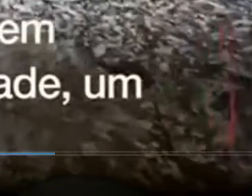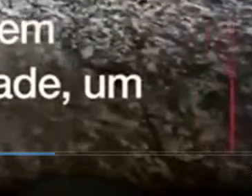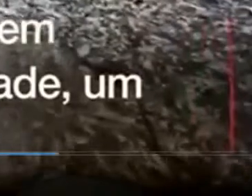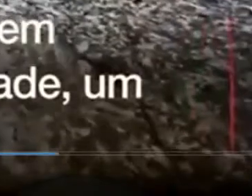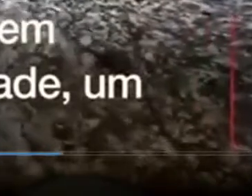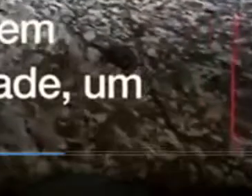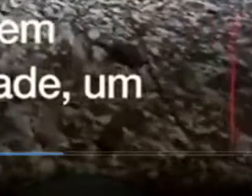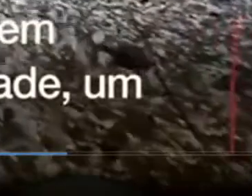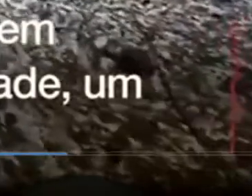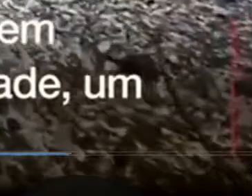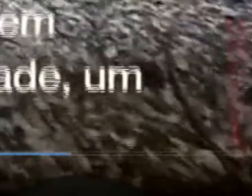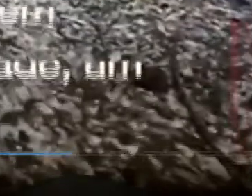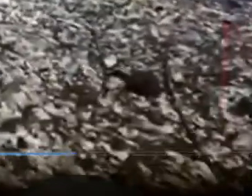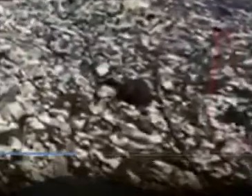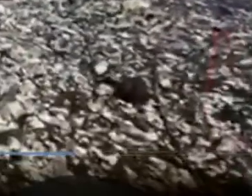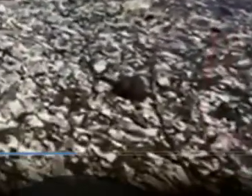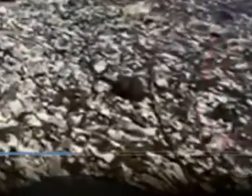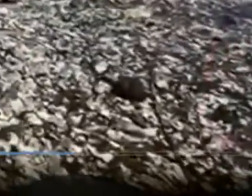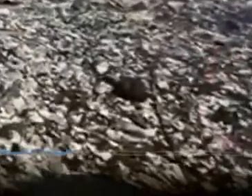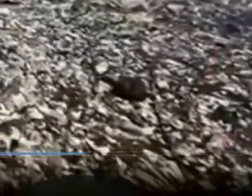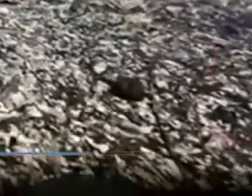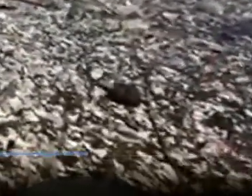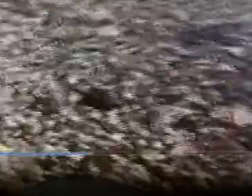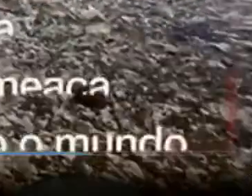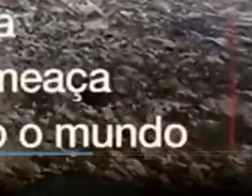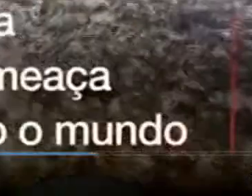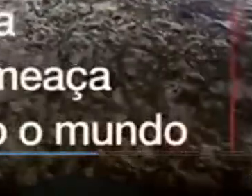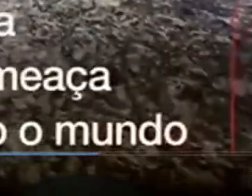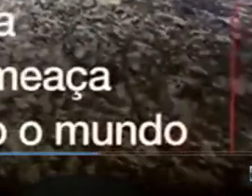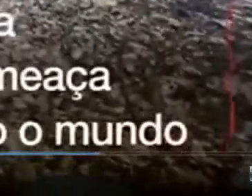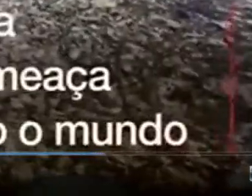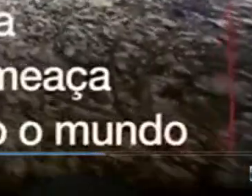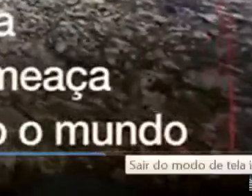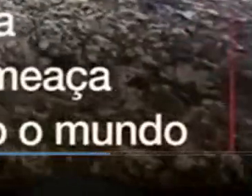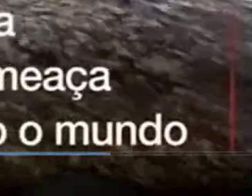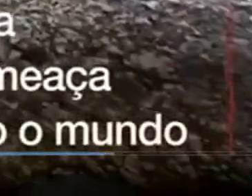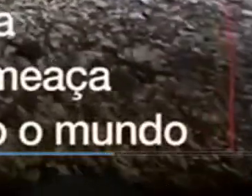Estamos pesados nos oceanos por ano.